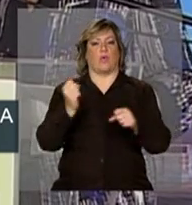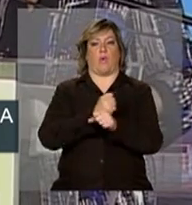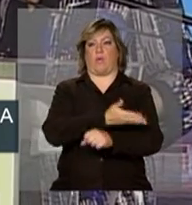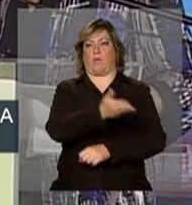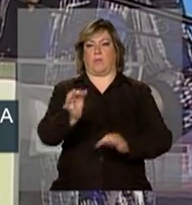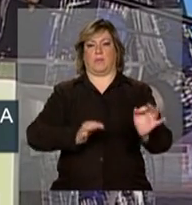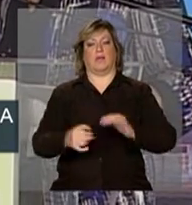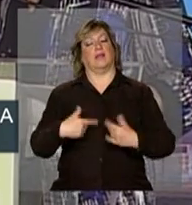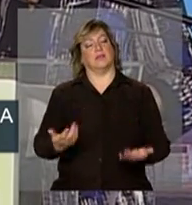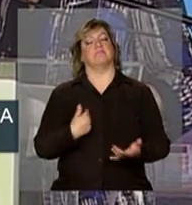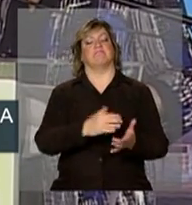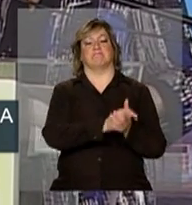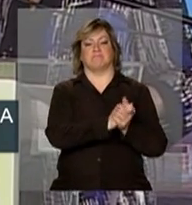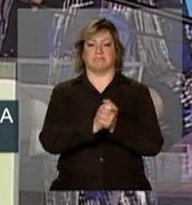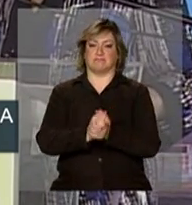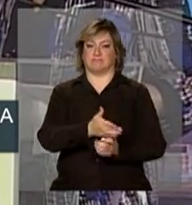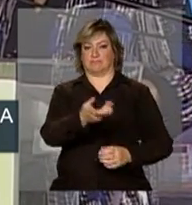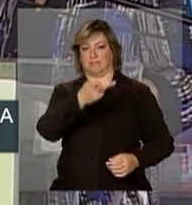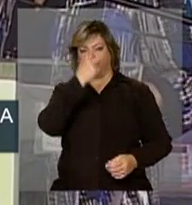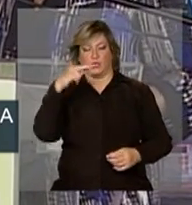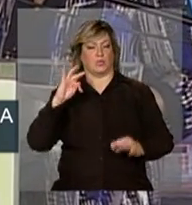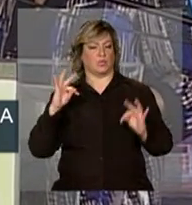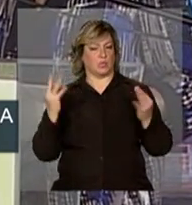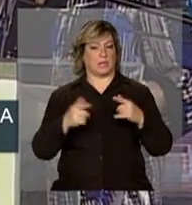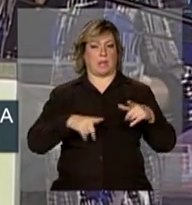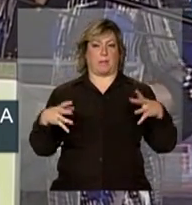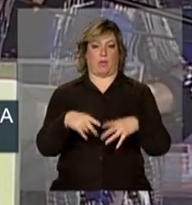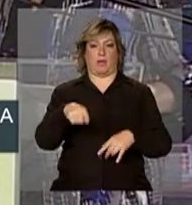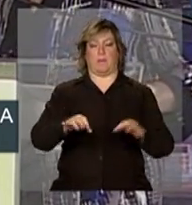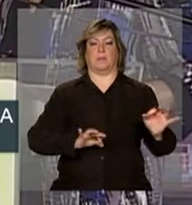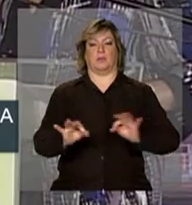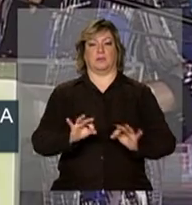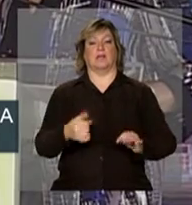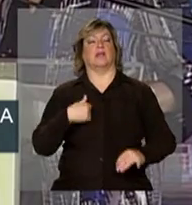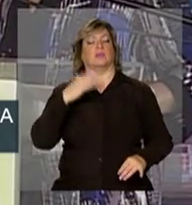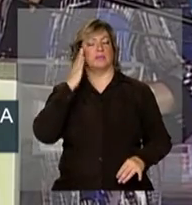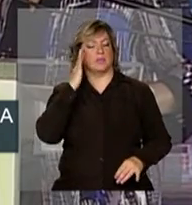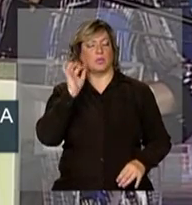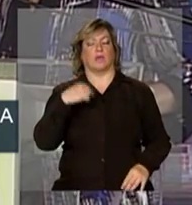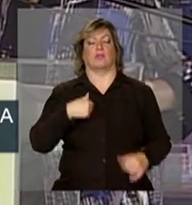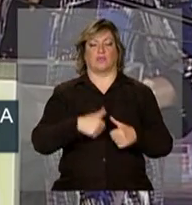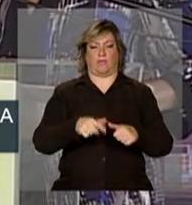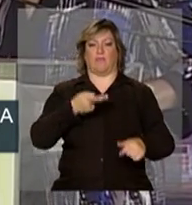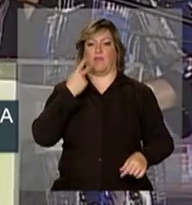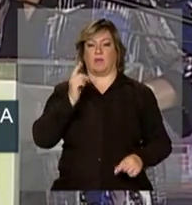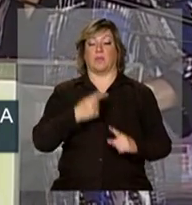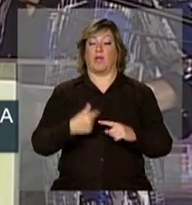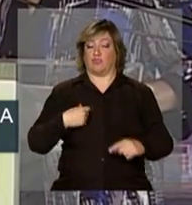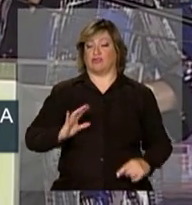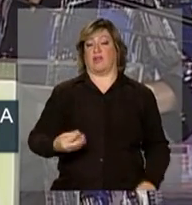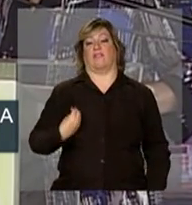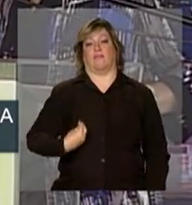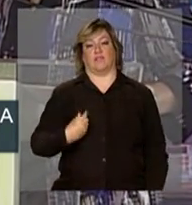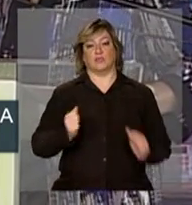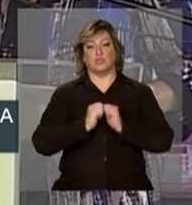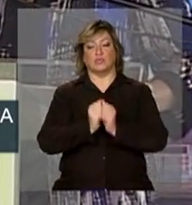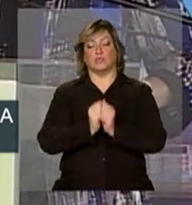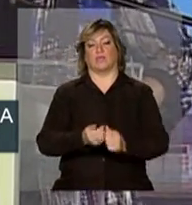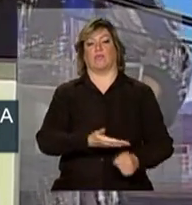Então, eu saúdo os empreendedores. Eu sei do que eu estou falando, eu vivenciei com eles.